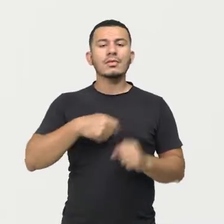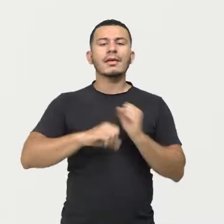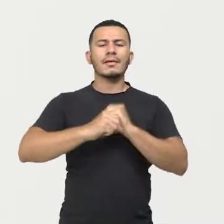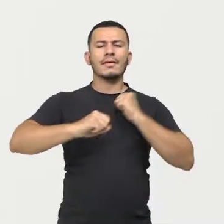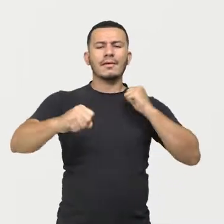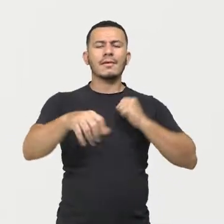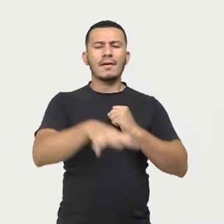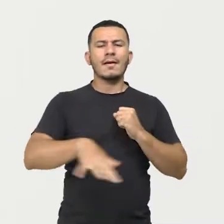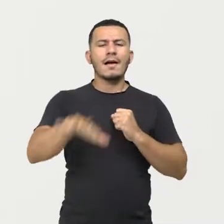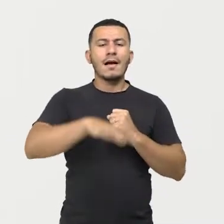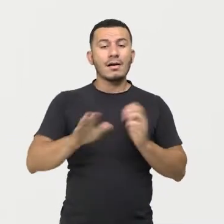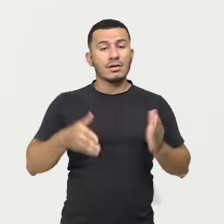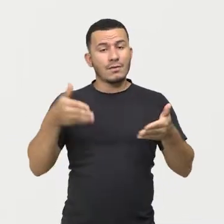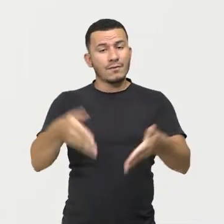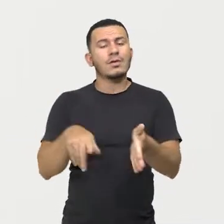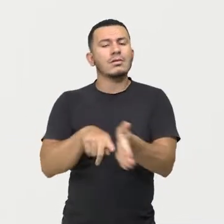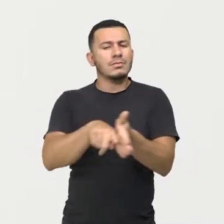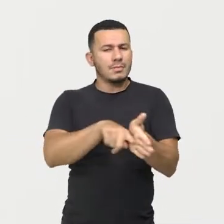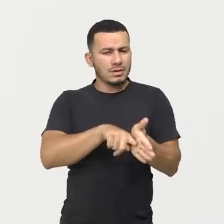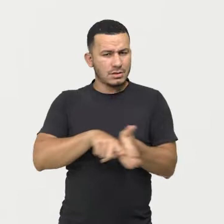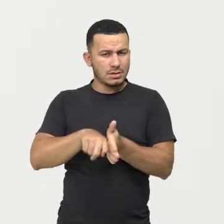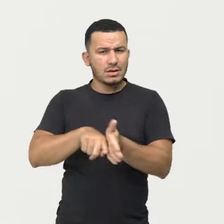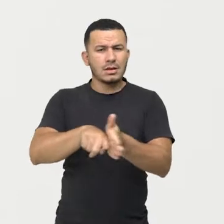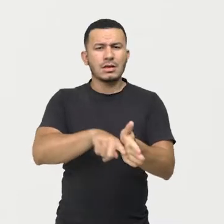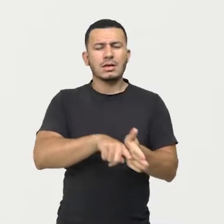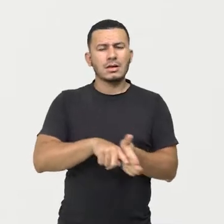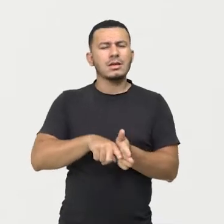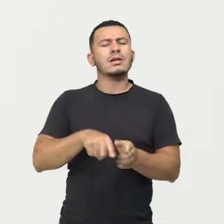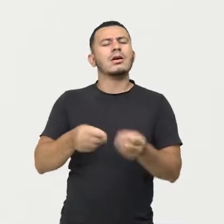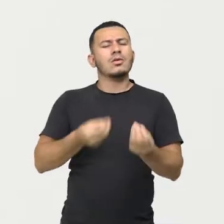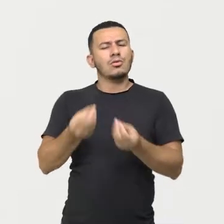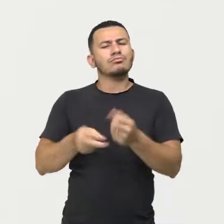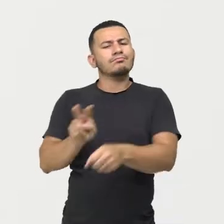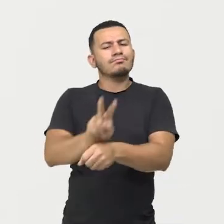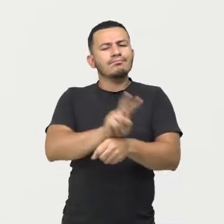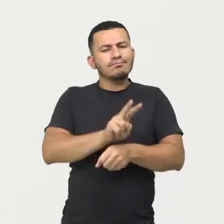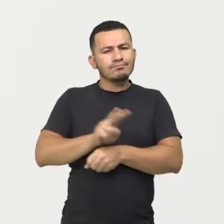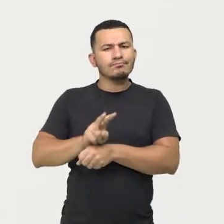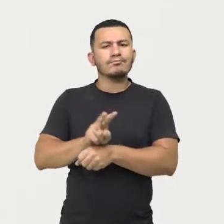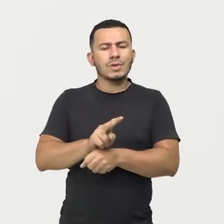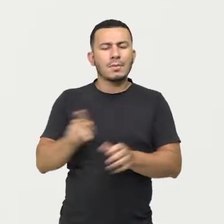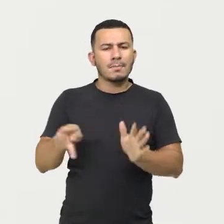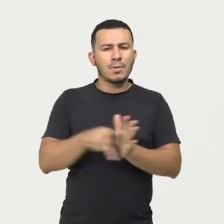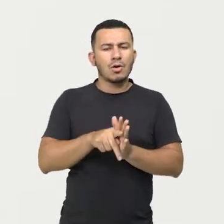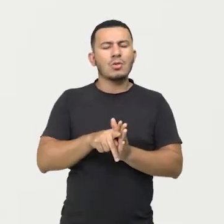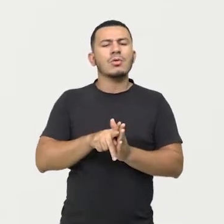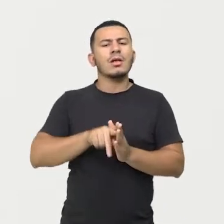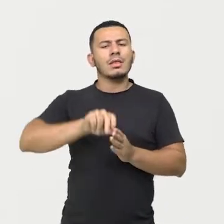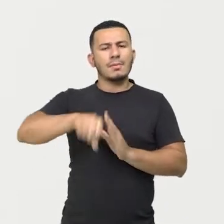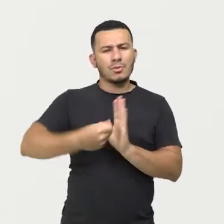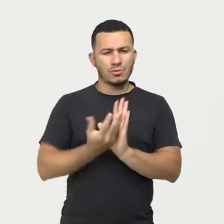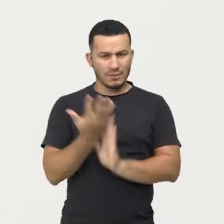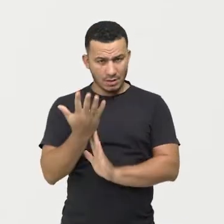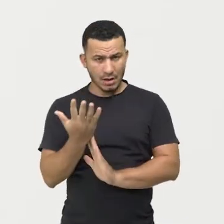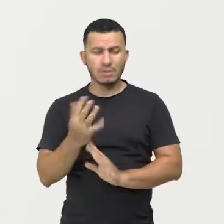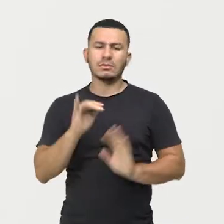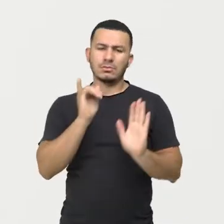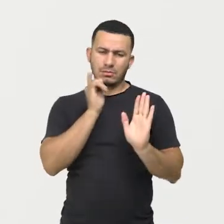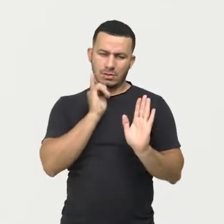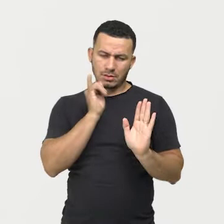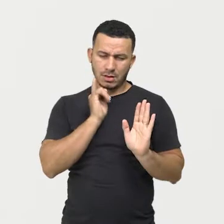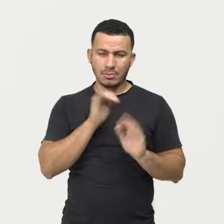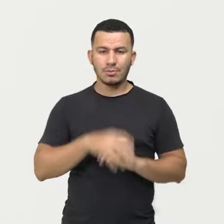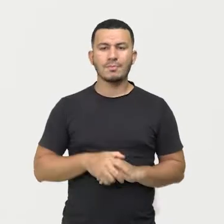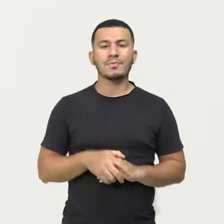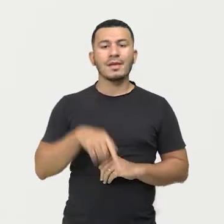pesquisa, para conservação da biodiversidade. Então, aqui, eu não vou ter, por exemplo,